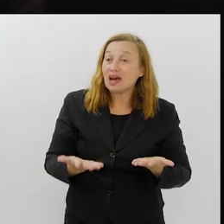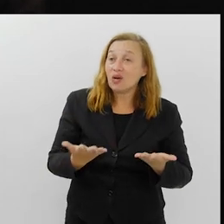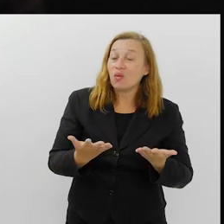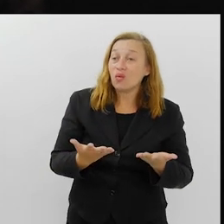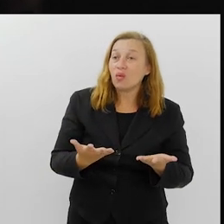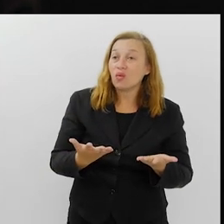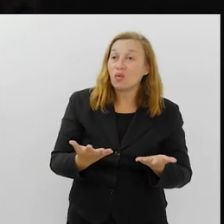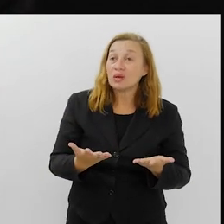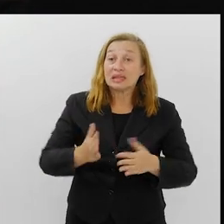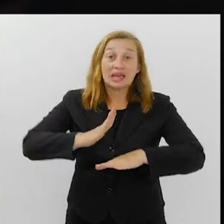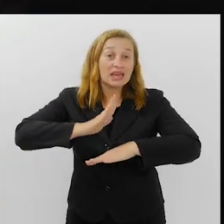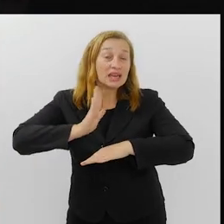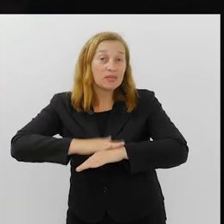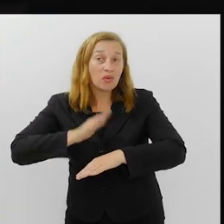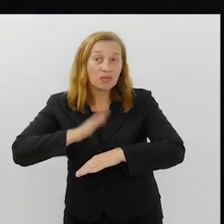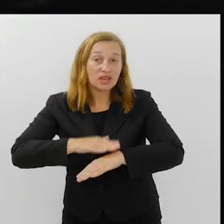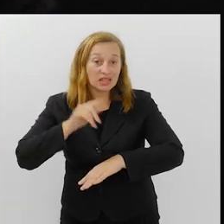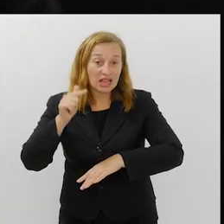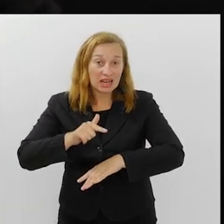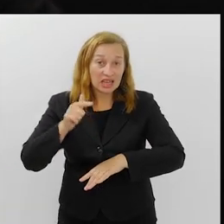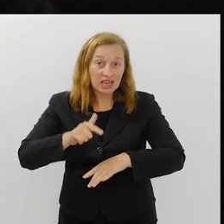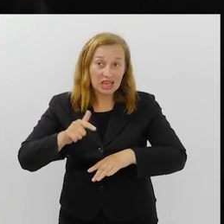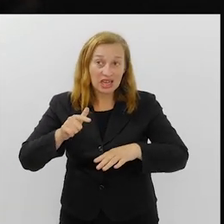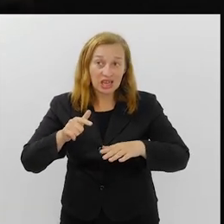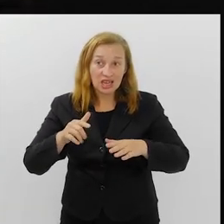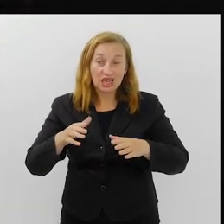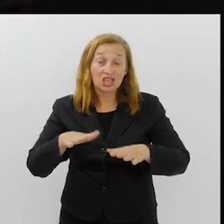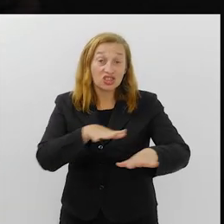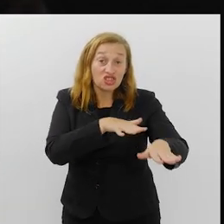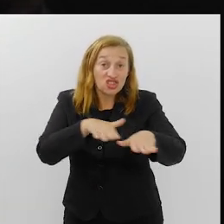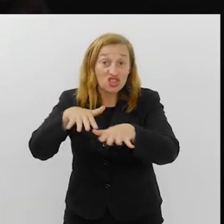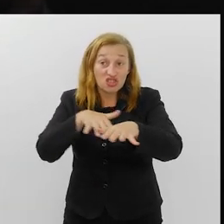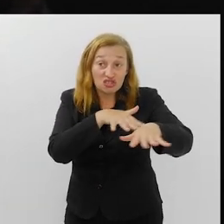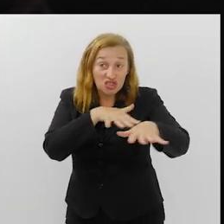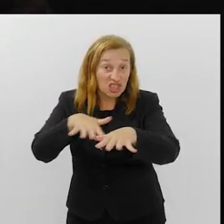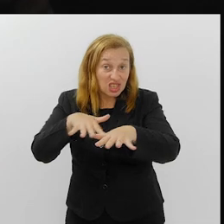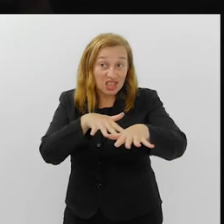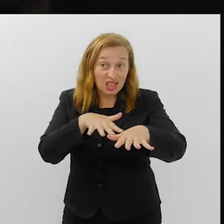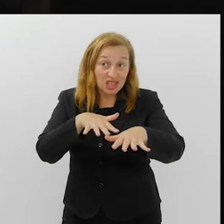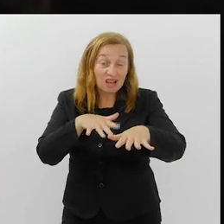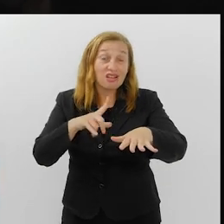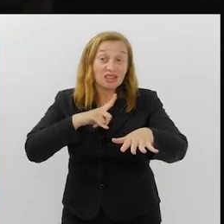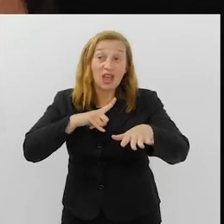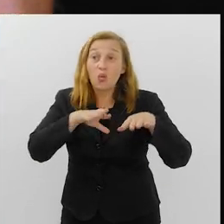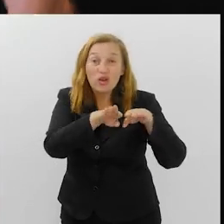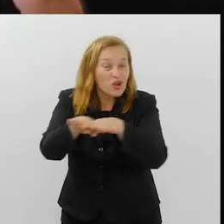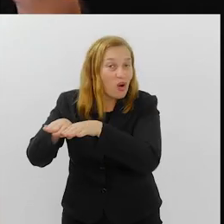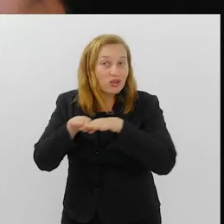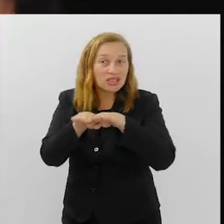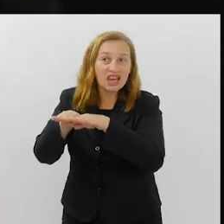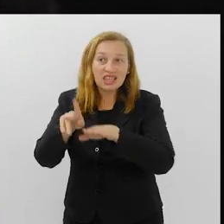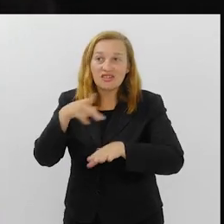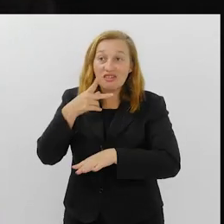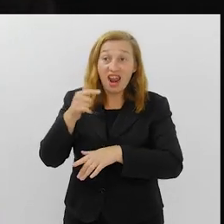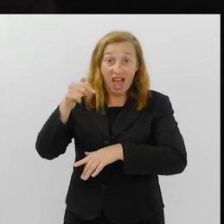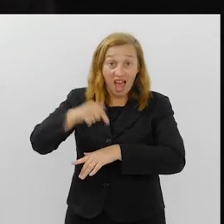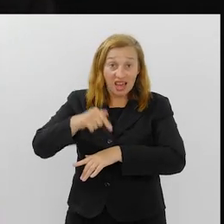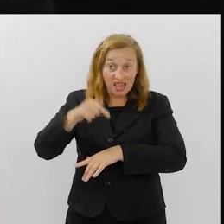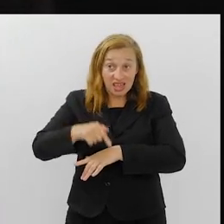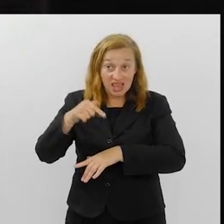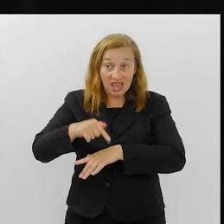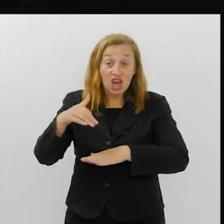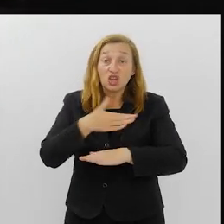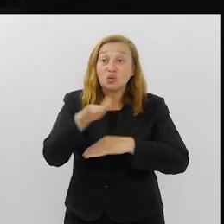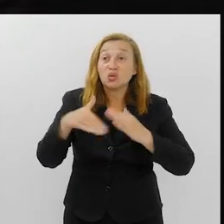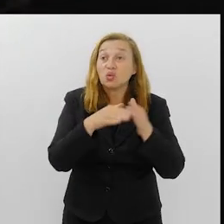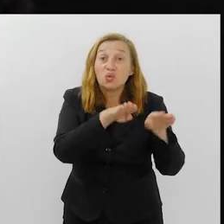eu vejo o carnaval naquele momento ali, concentração, desfile, acho que existe uma janela ali que fala, não, aqui a partir